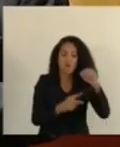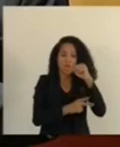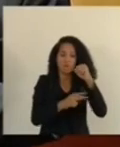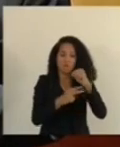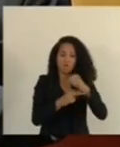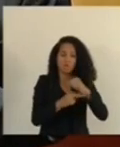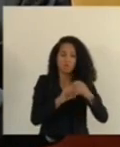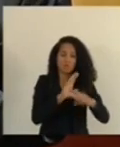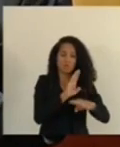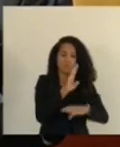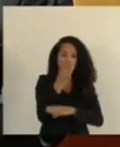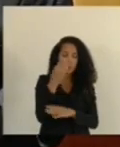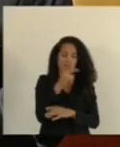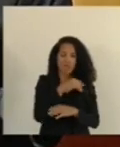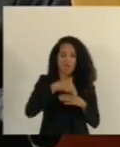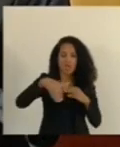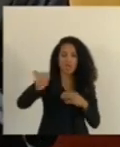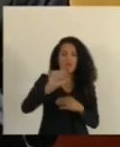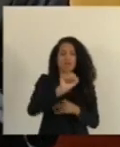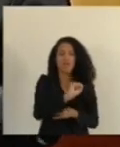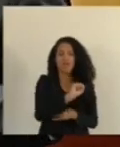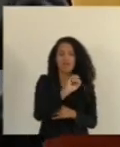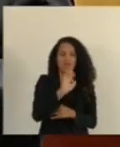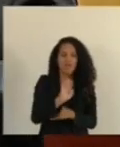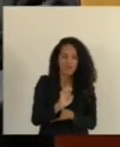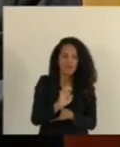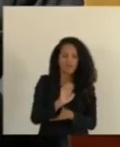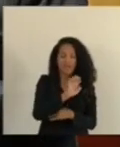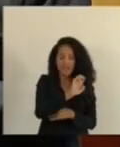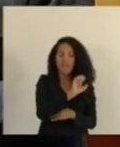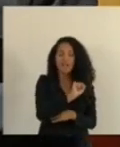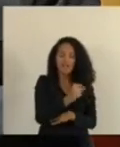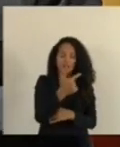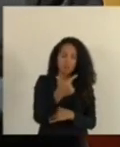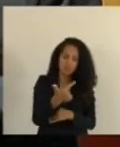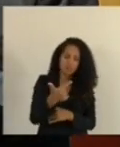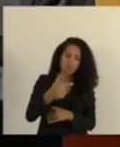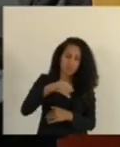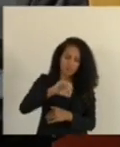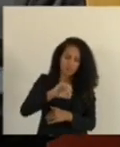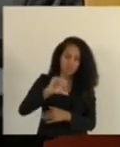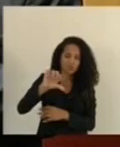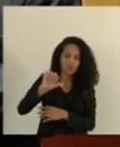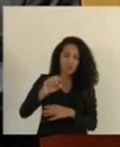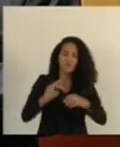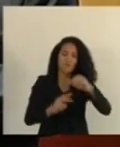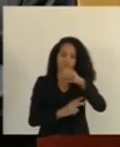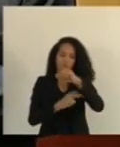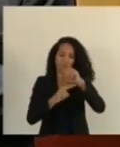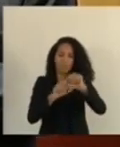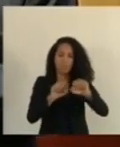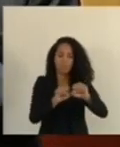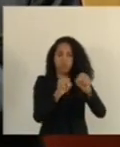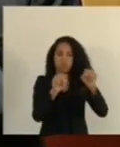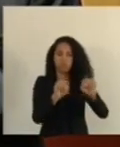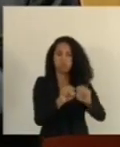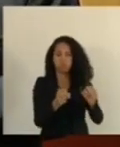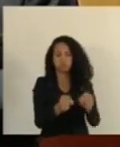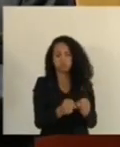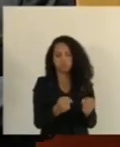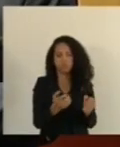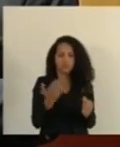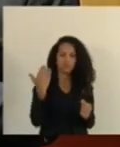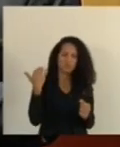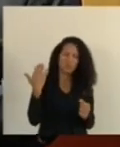aquela ES-209 por conta do rompimento dessa ponte ponte que foi ceifada